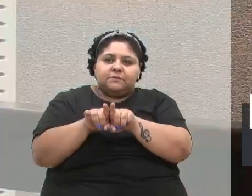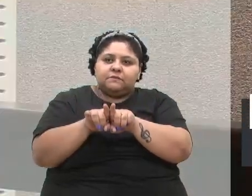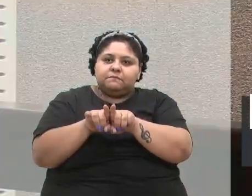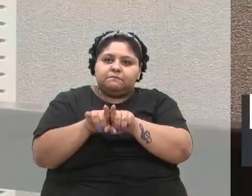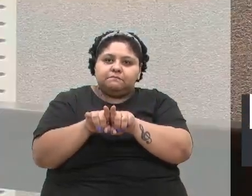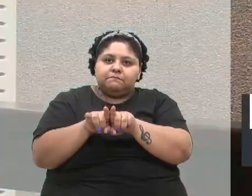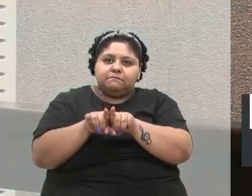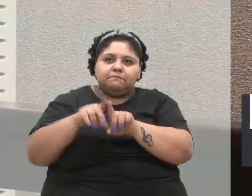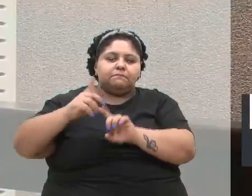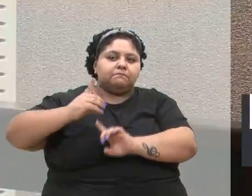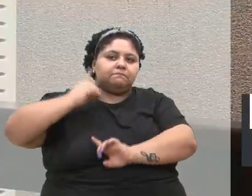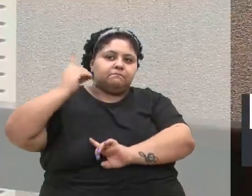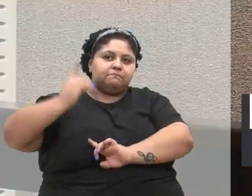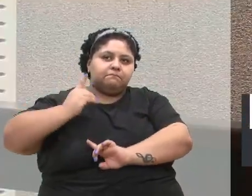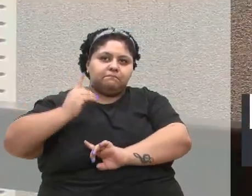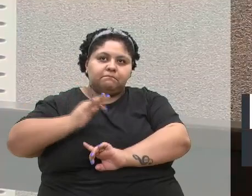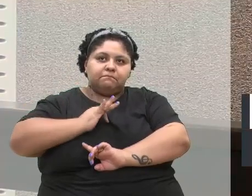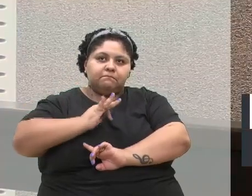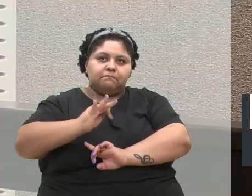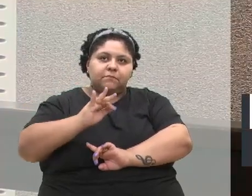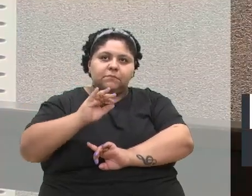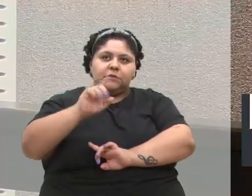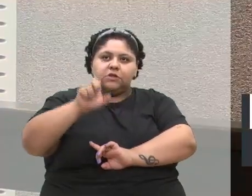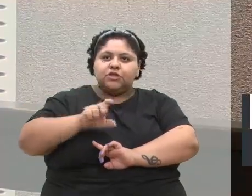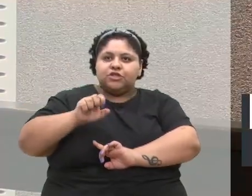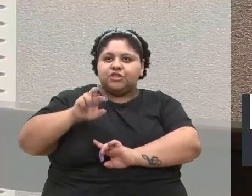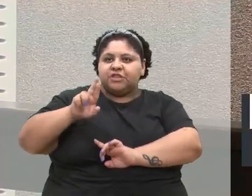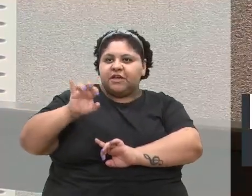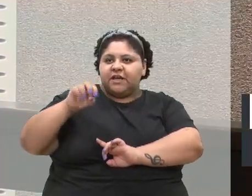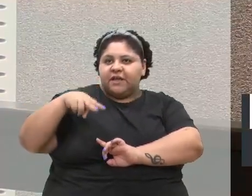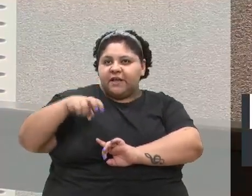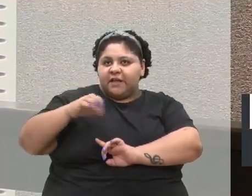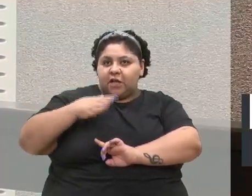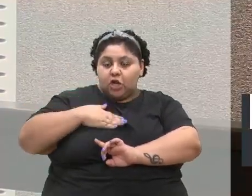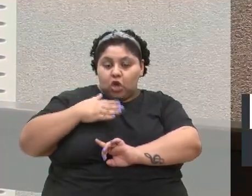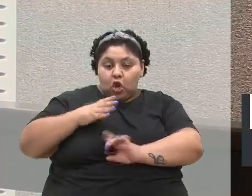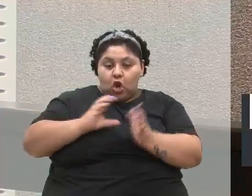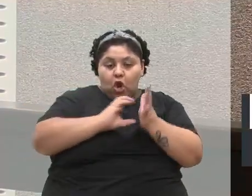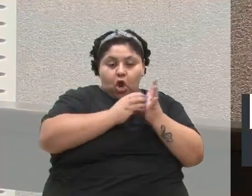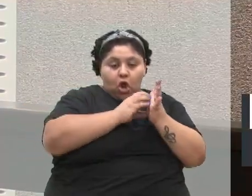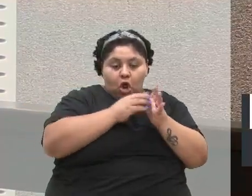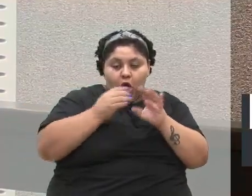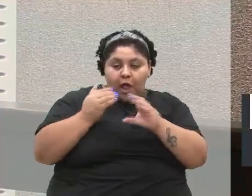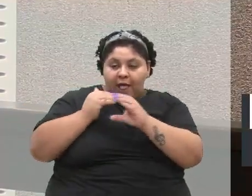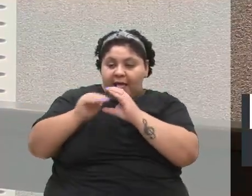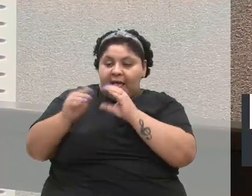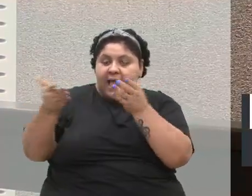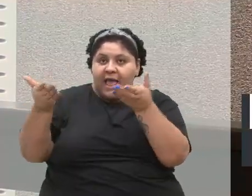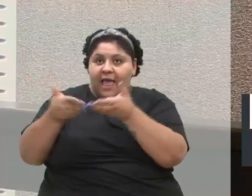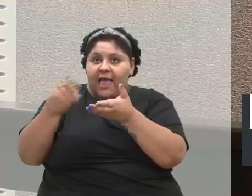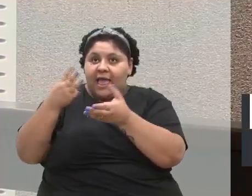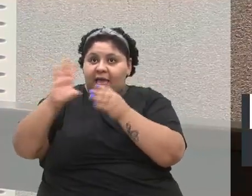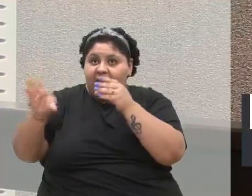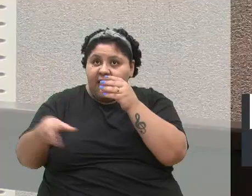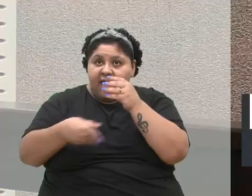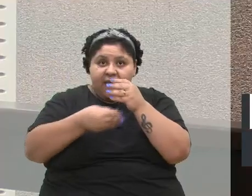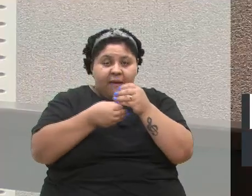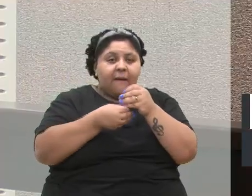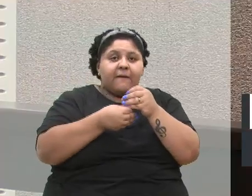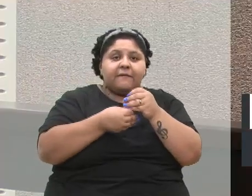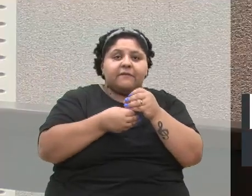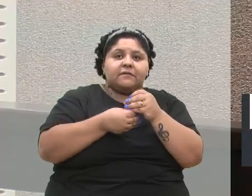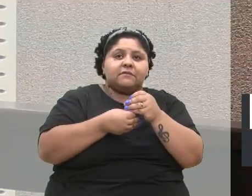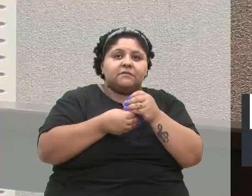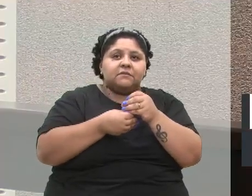O deputado federal Scherini, do PL, nosso partido, ele está encaminhando agora 13 emendas parlamentares